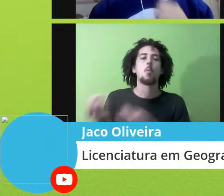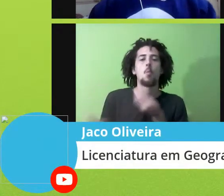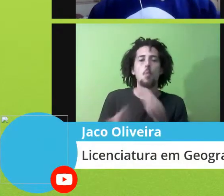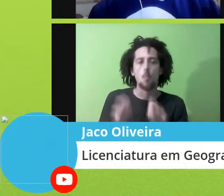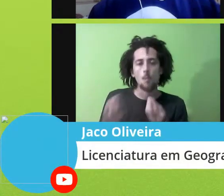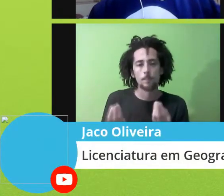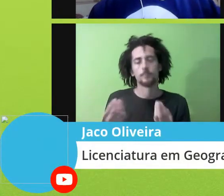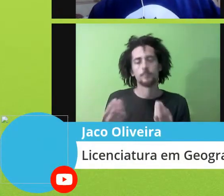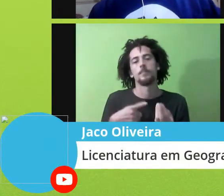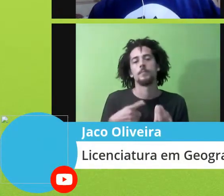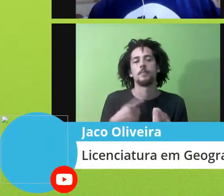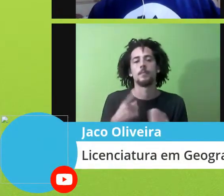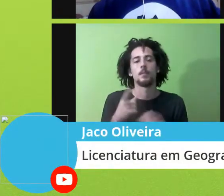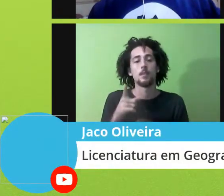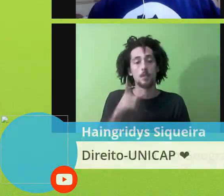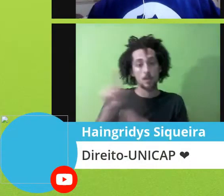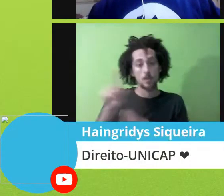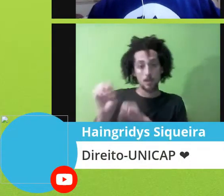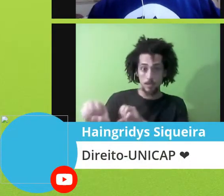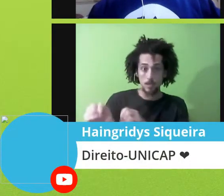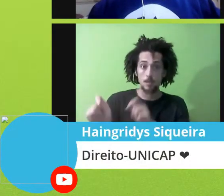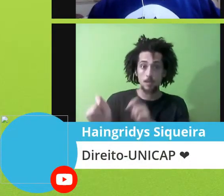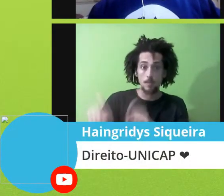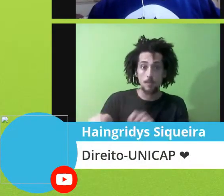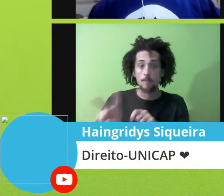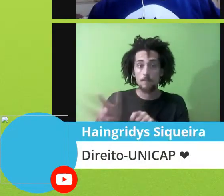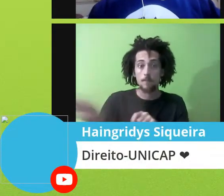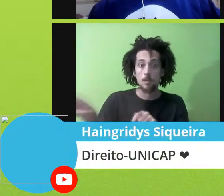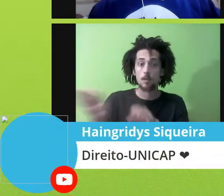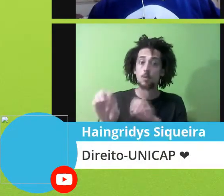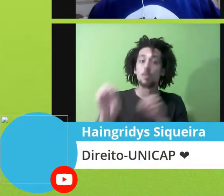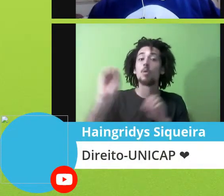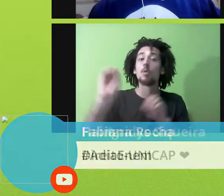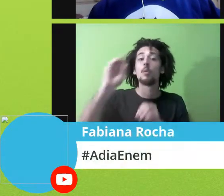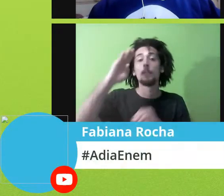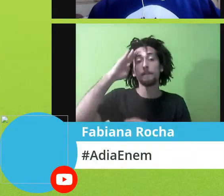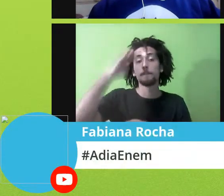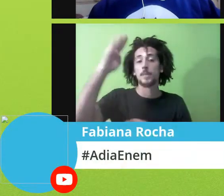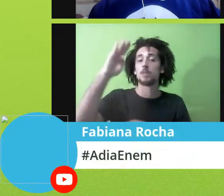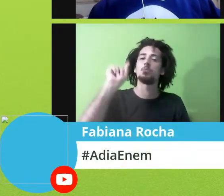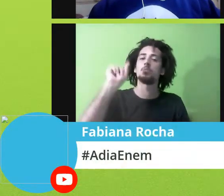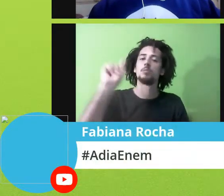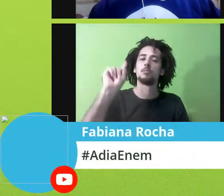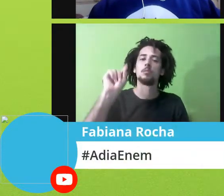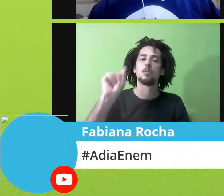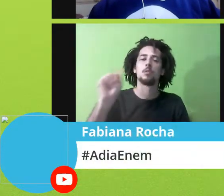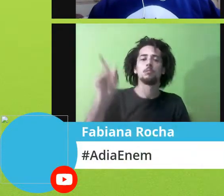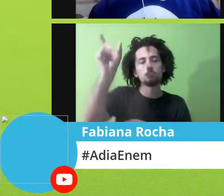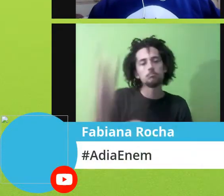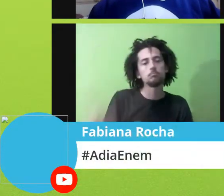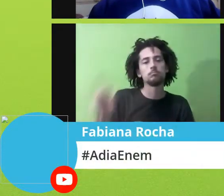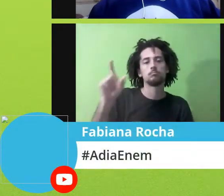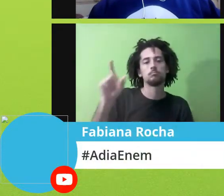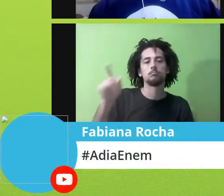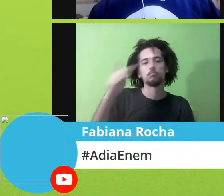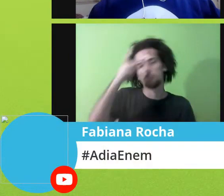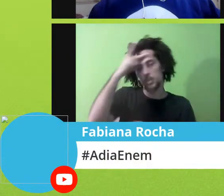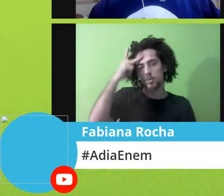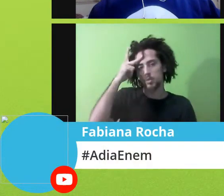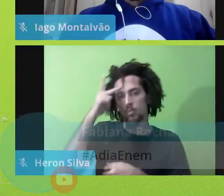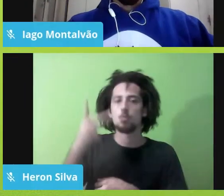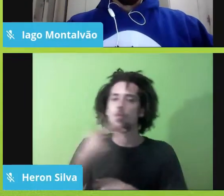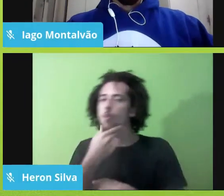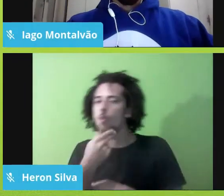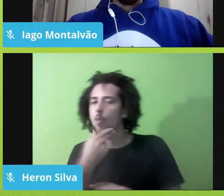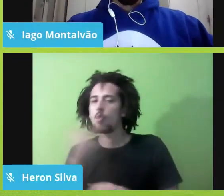numa educação que também vai privilegiar essa figura, essa figura masculina que chega em casa com uma pasta no